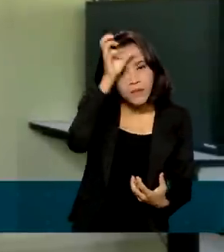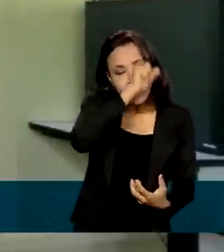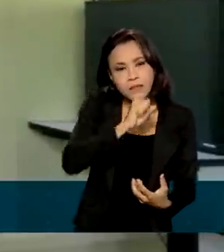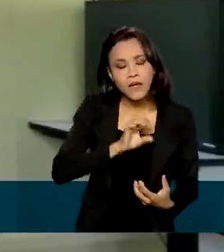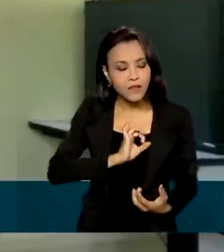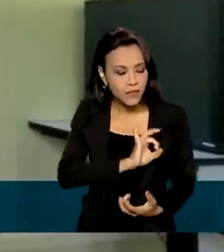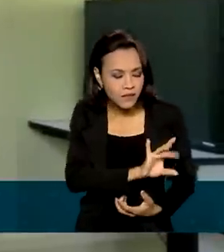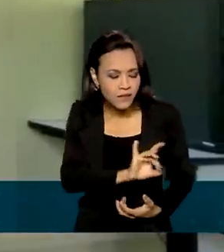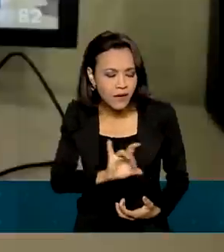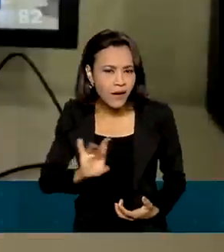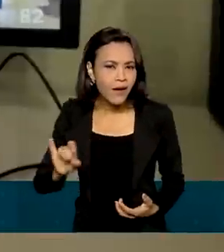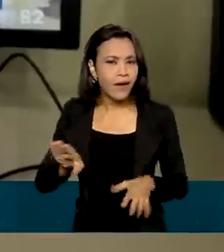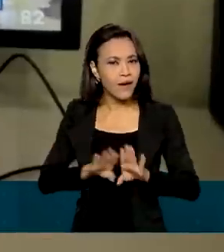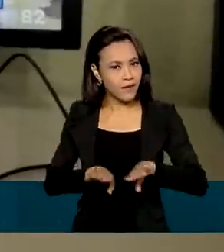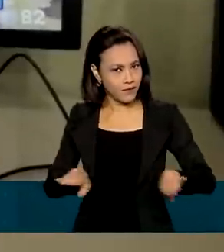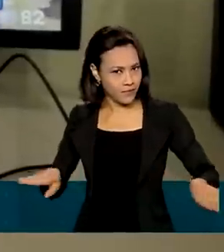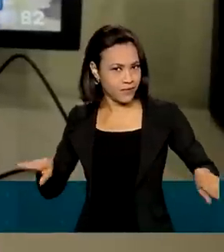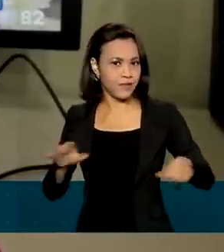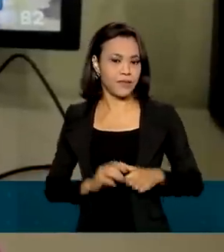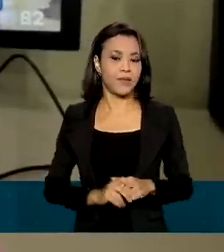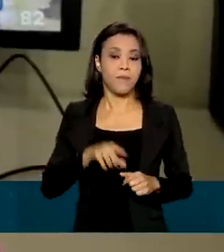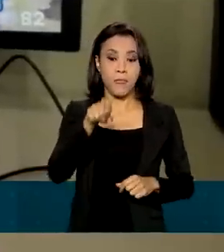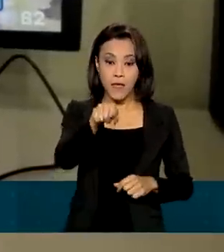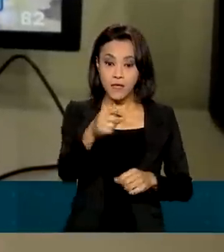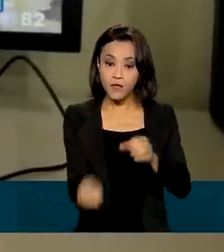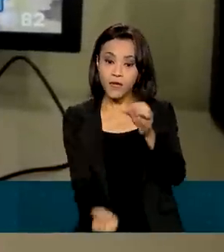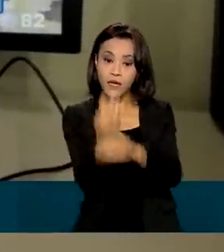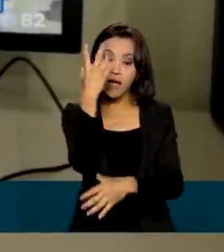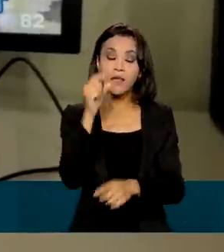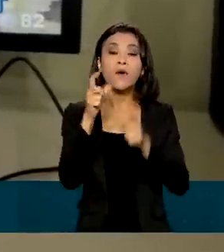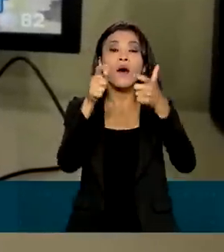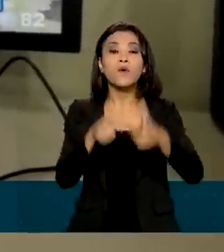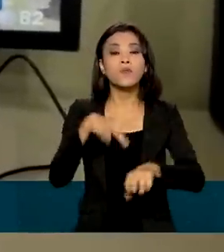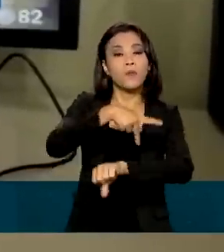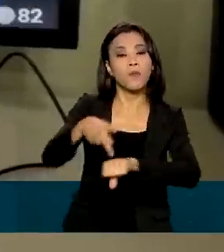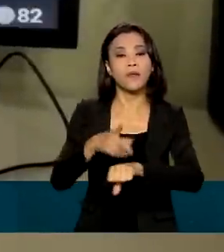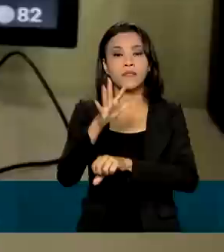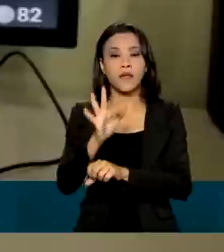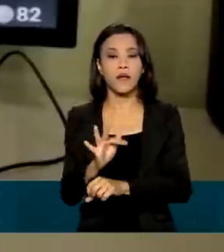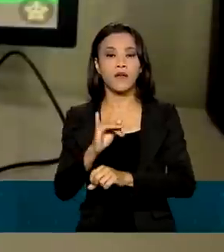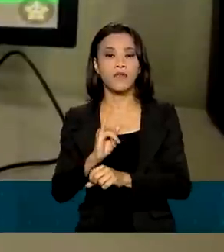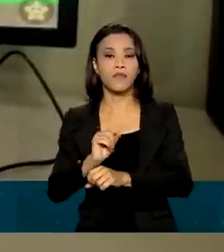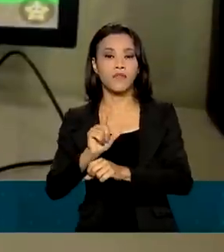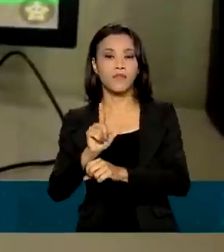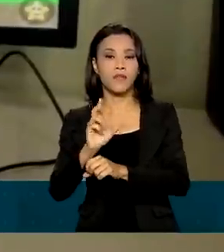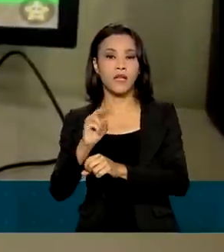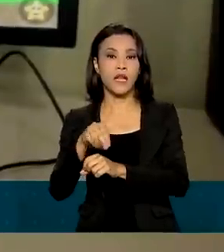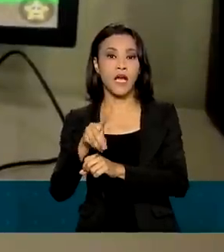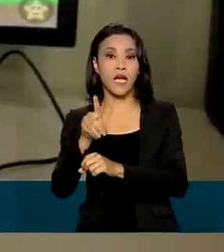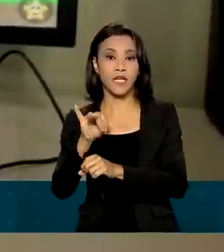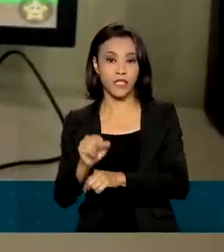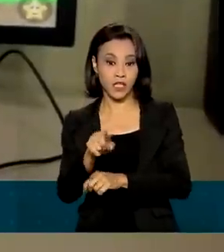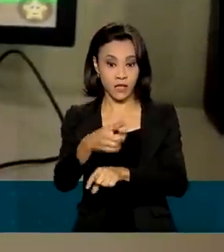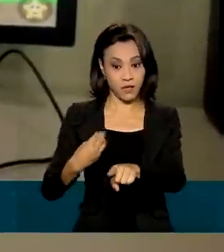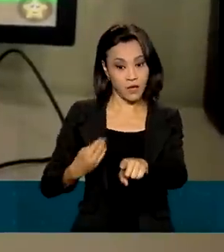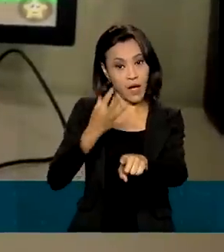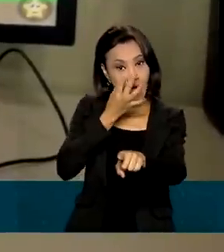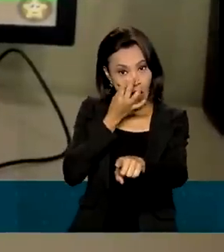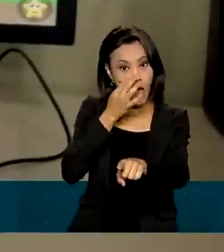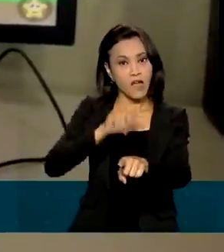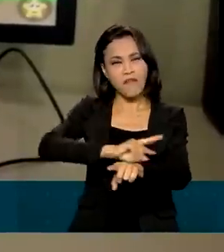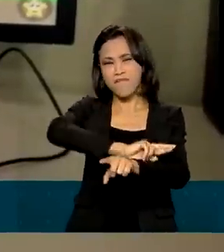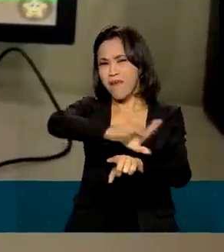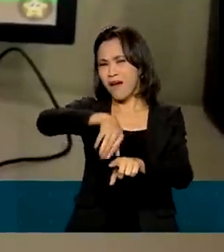cada uma delas. Desenvolvido na Finlândia, o Grafogame está presente em mais de 30 países, com tradução